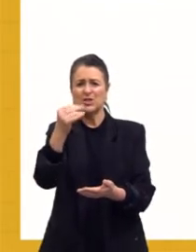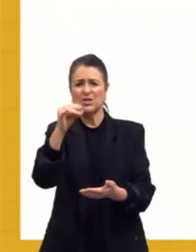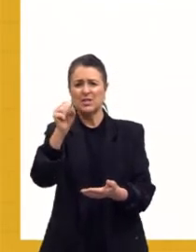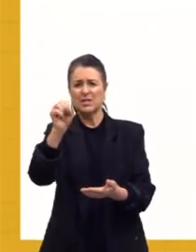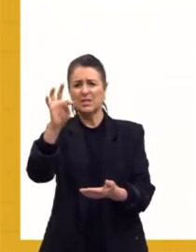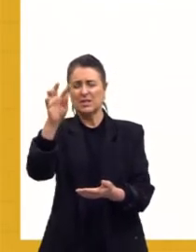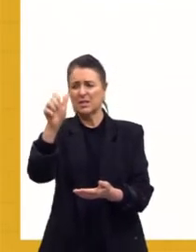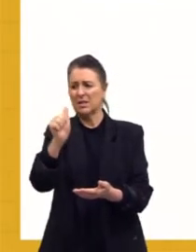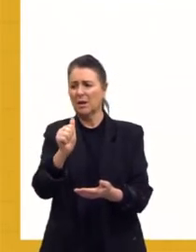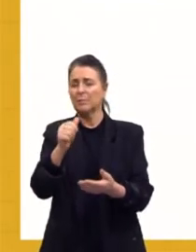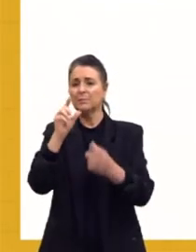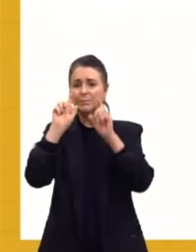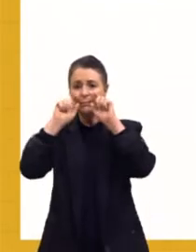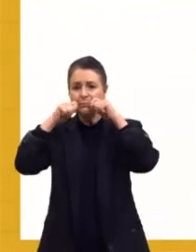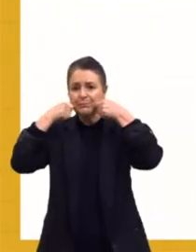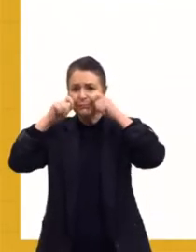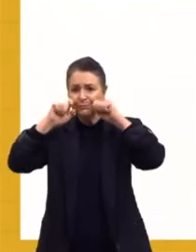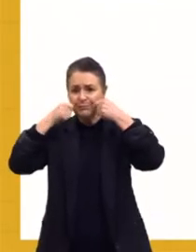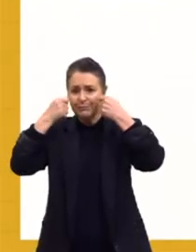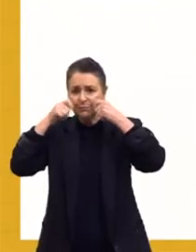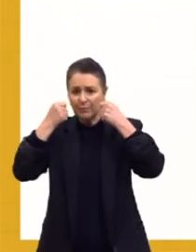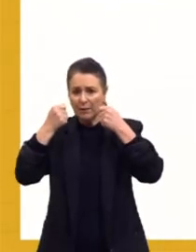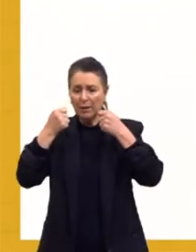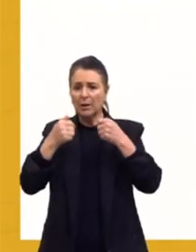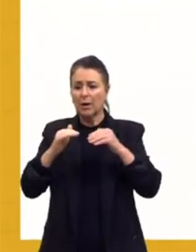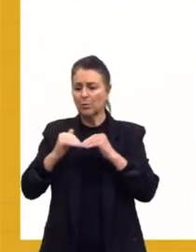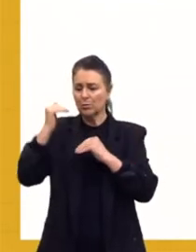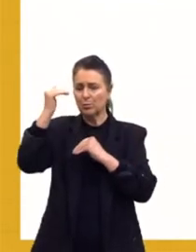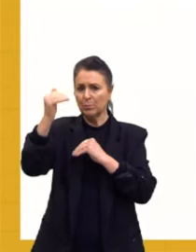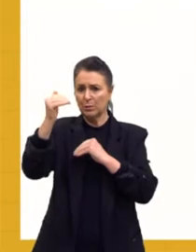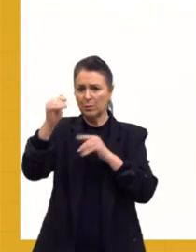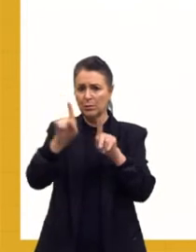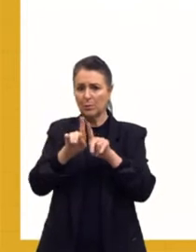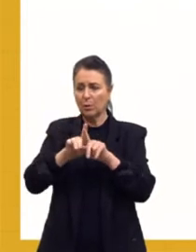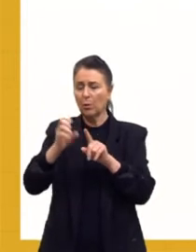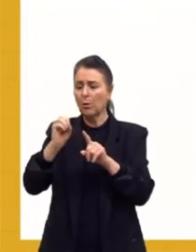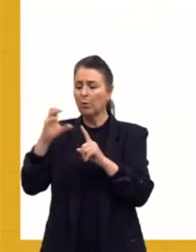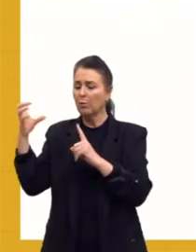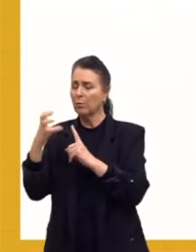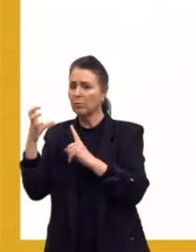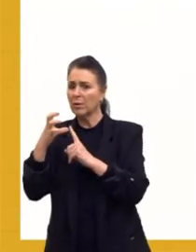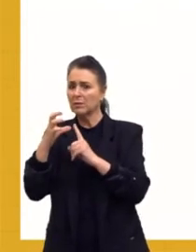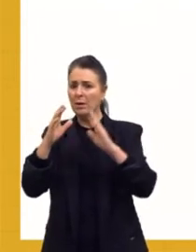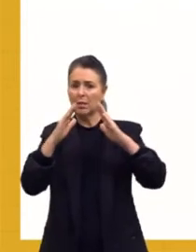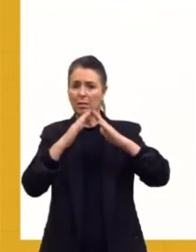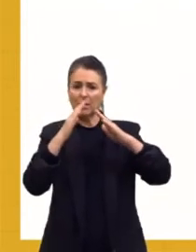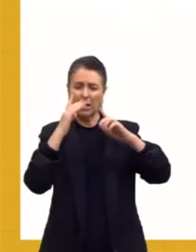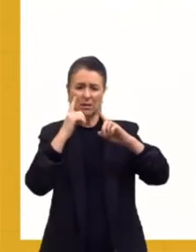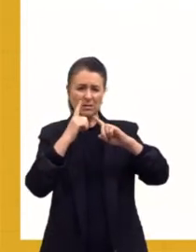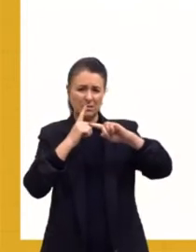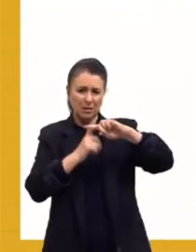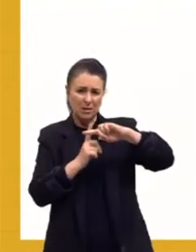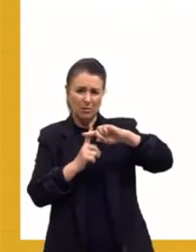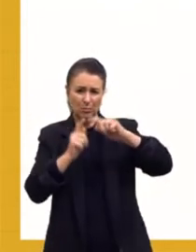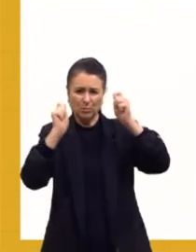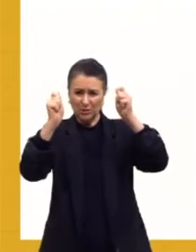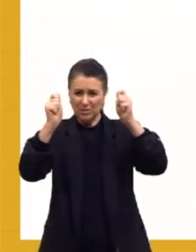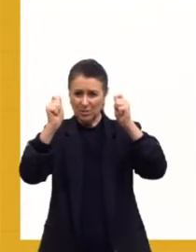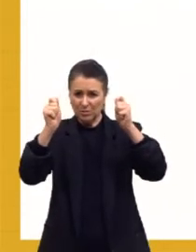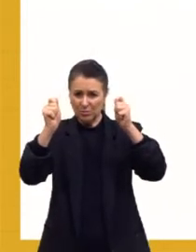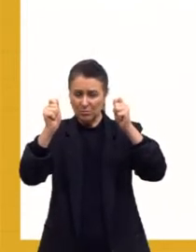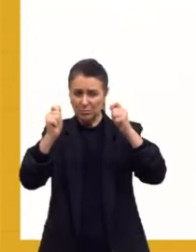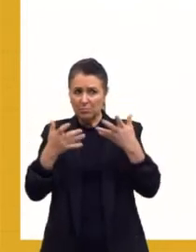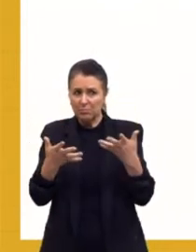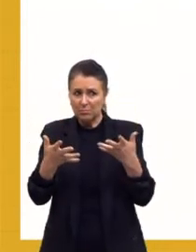não tinham superado naquela época também. Será que foi pela influência das igrejas protestantes? E as